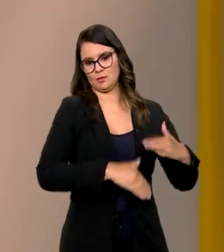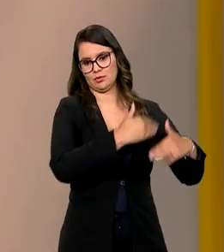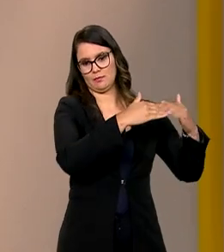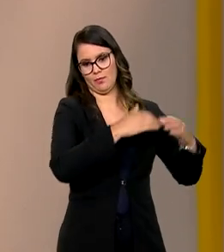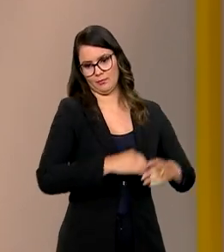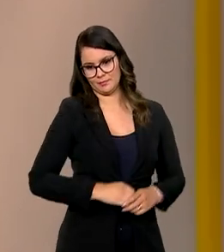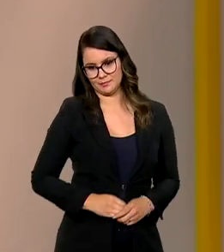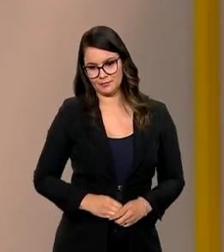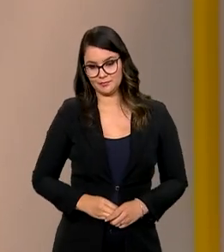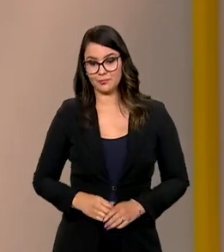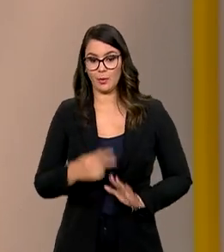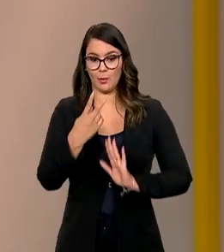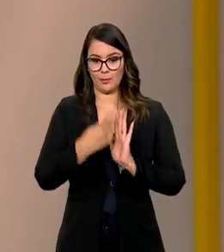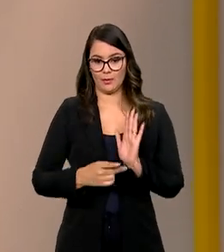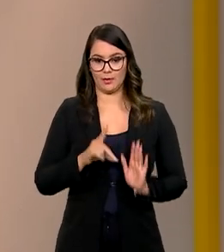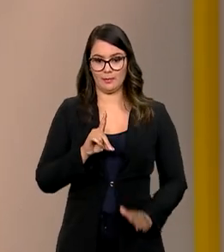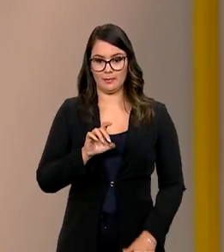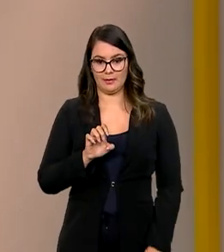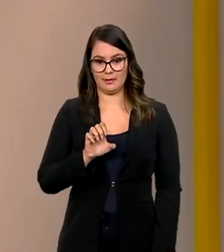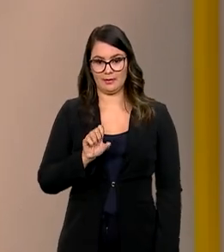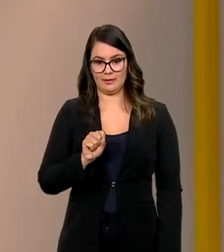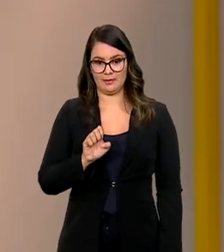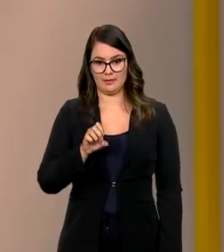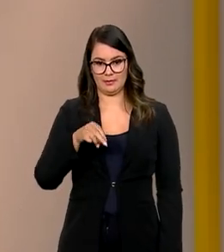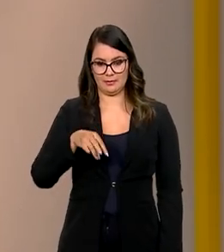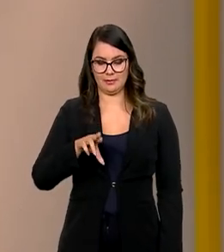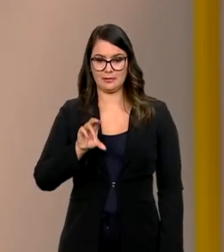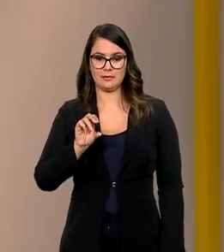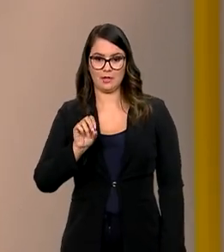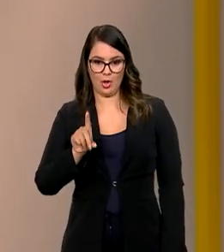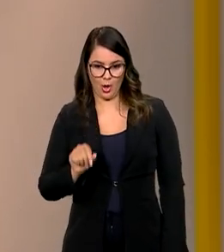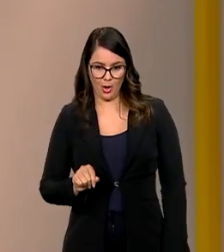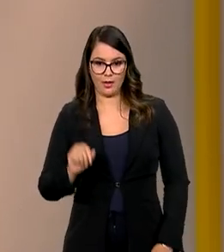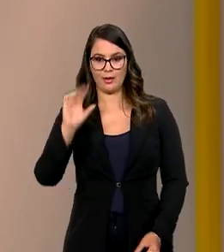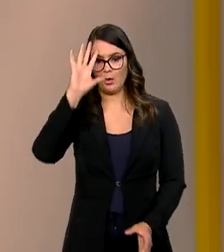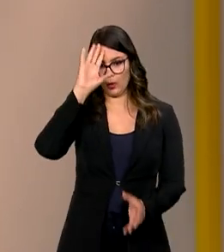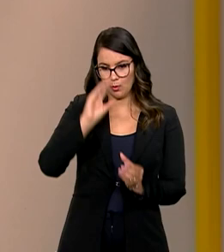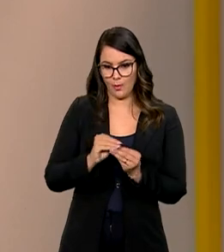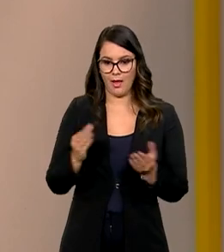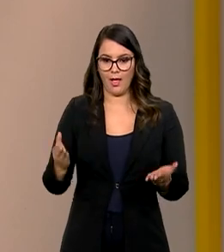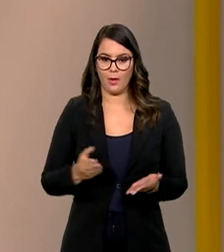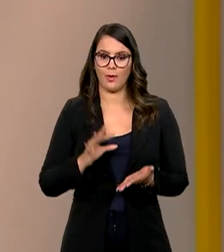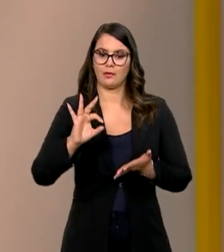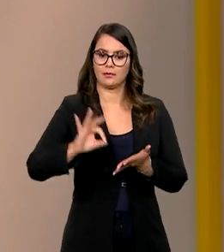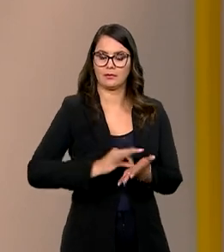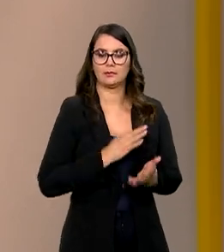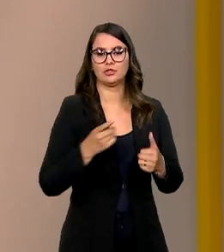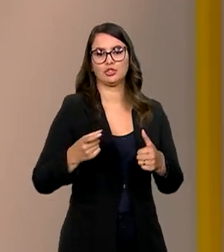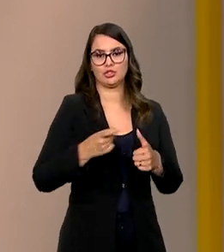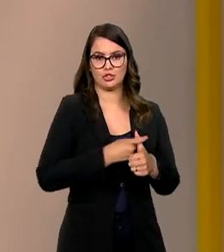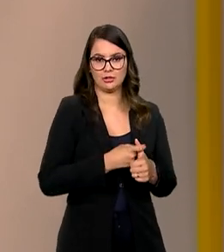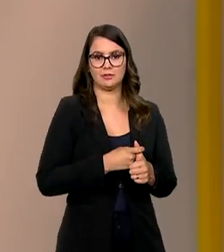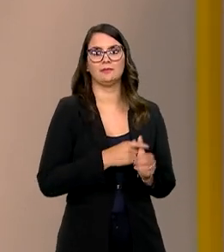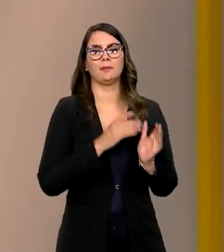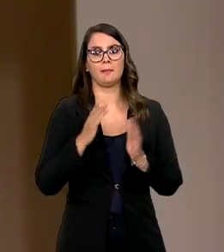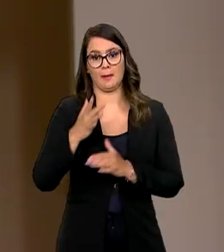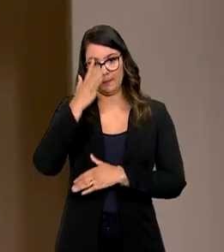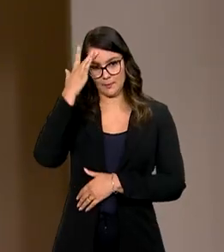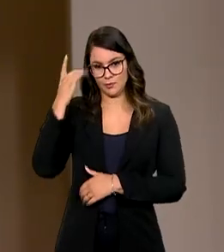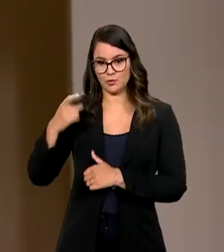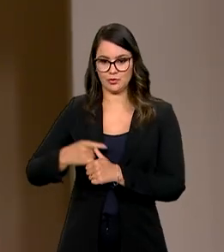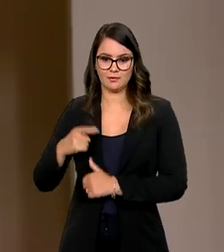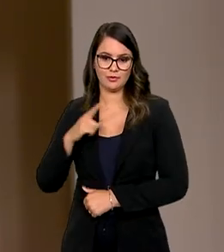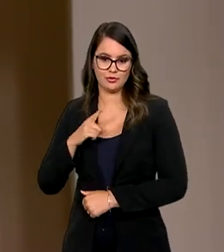O programa Desenrola Brasil concluiu nesta semana a fase de cadastramento de dívidas por parte dos credores.